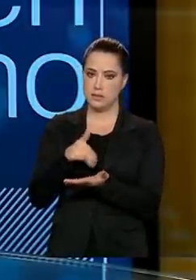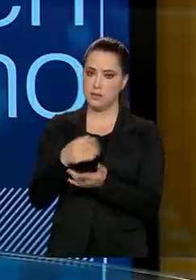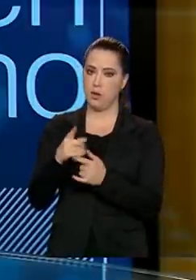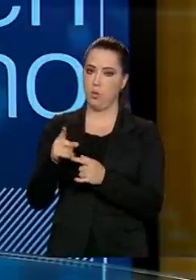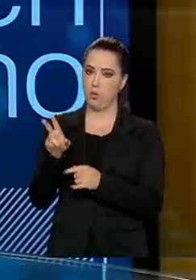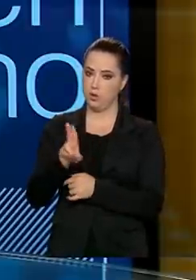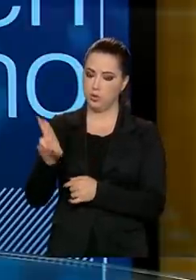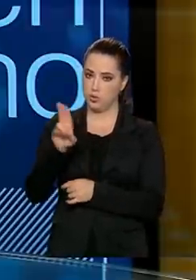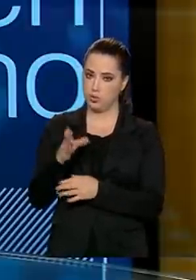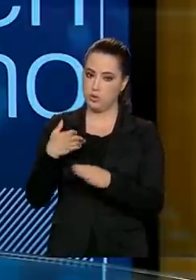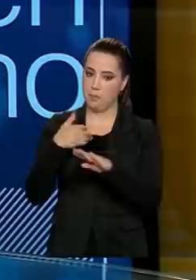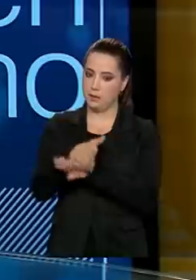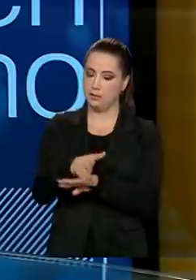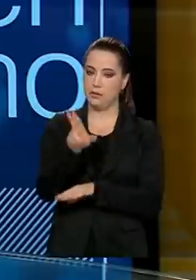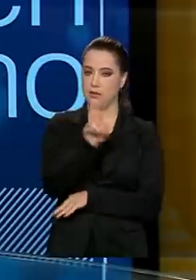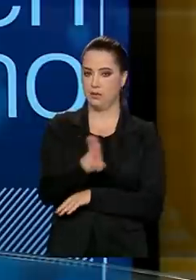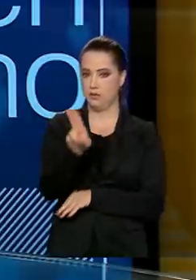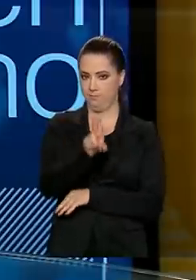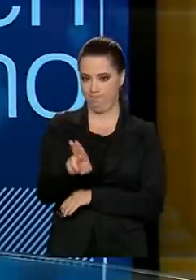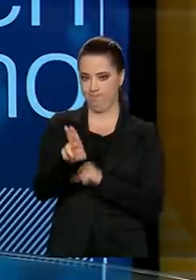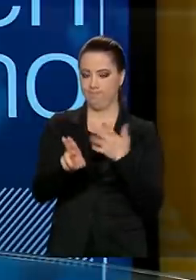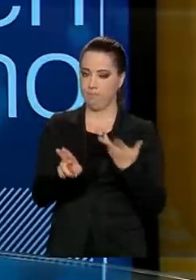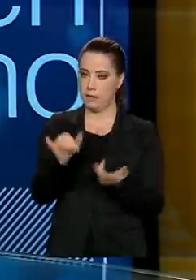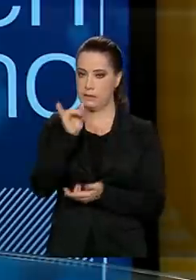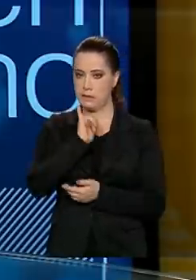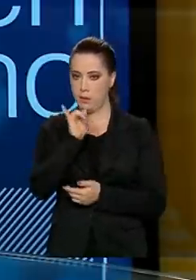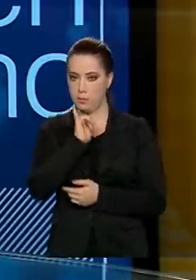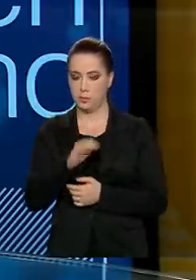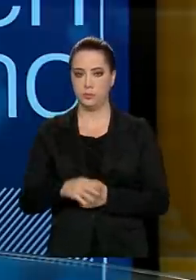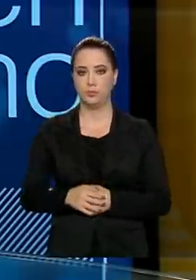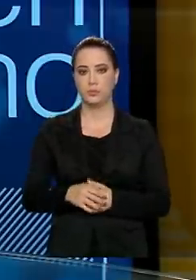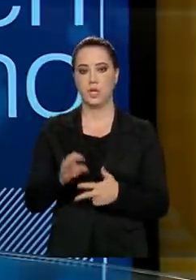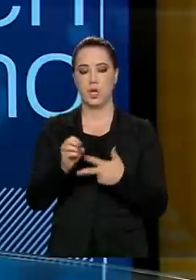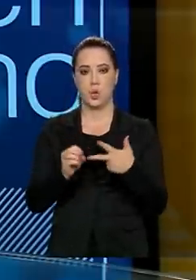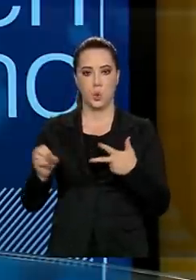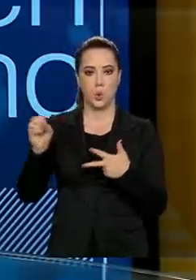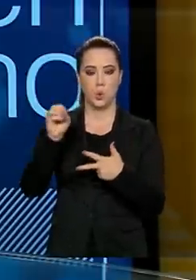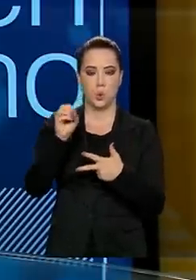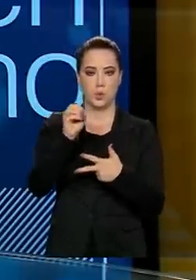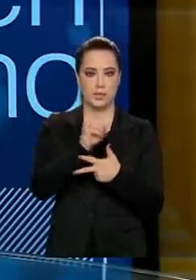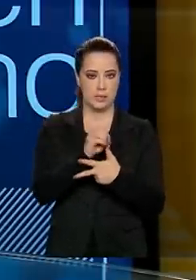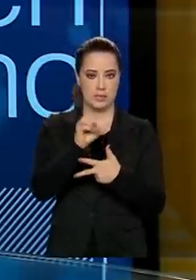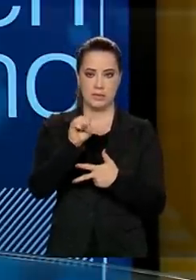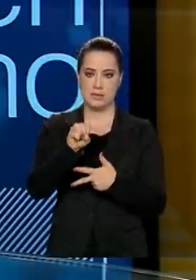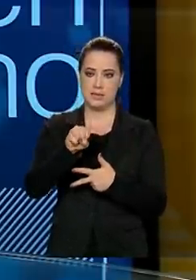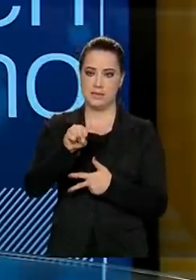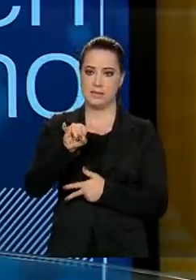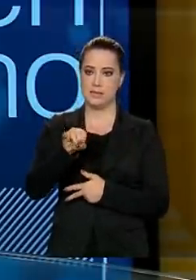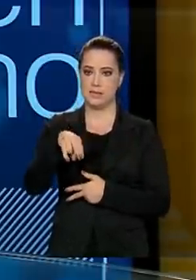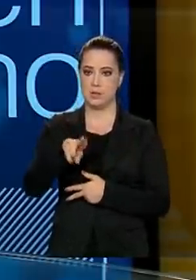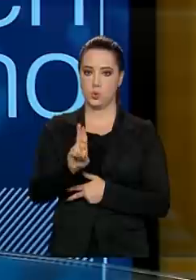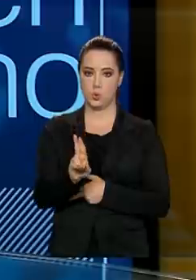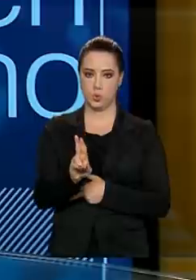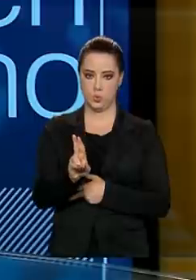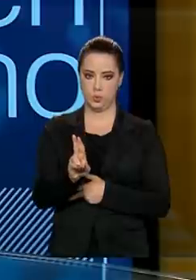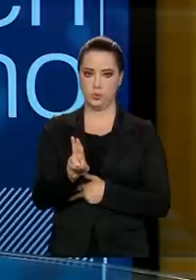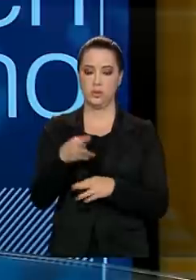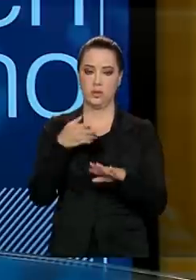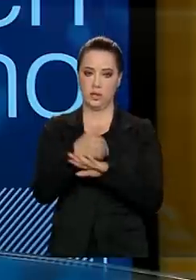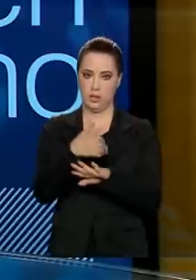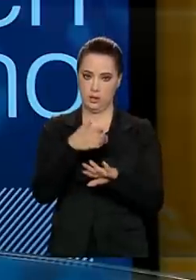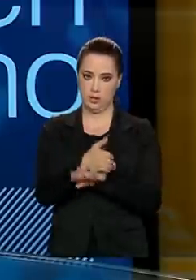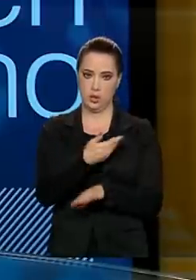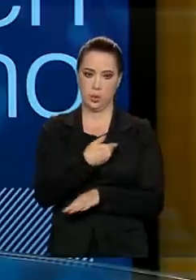de ingresso à educação superior, como, por exemplo, o SISU, que é o processo seletivo para a rede pública,